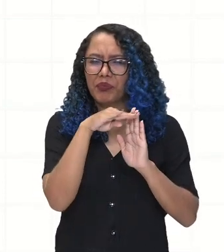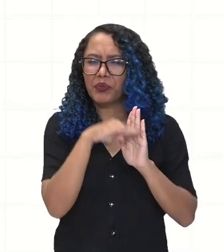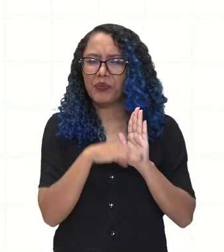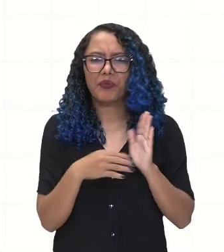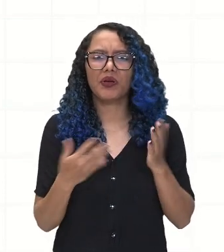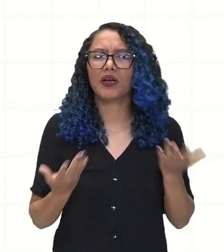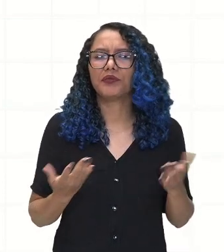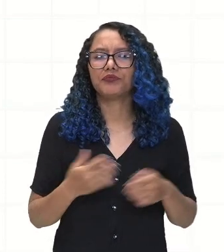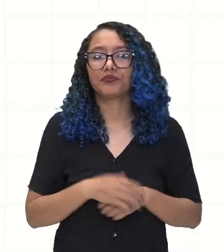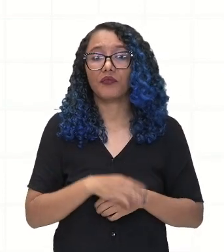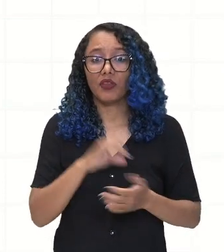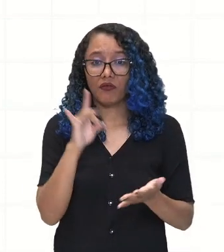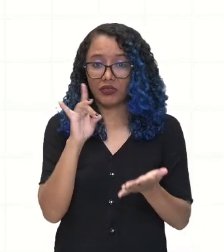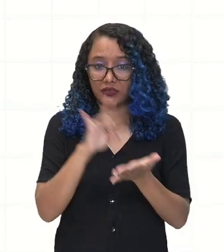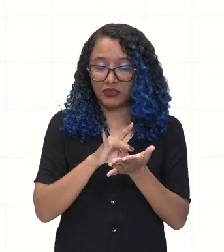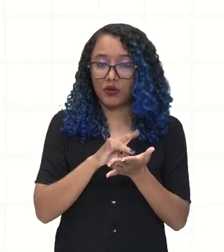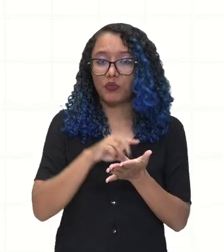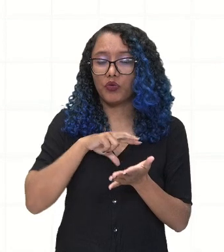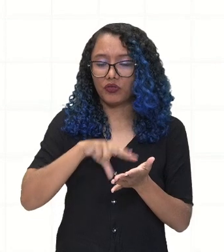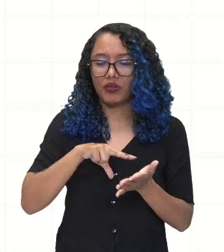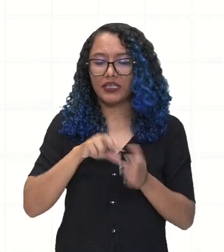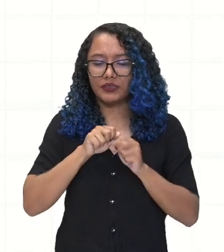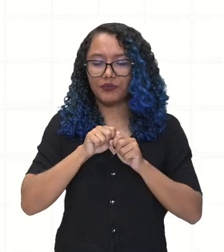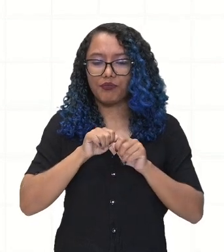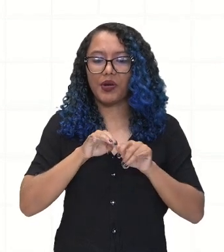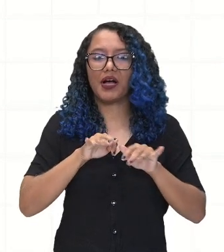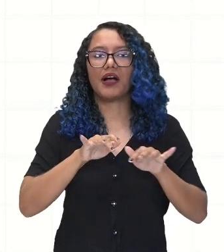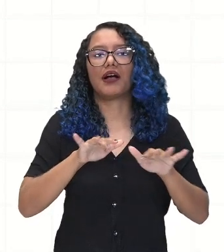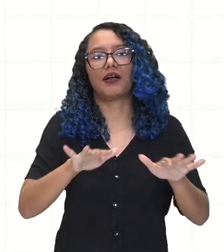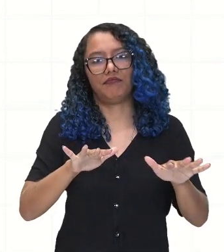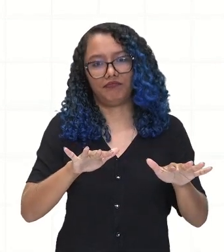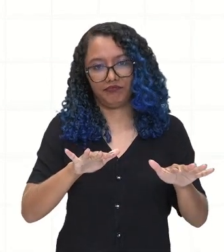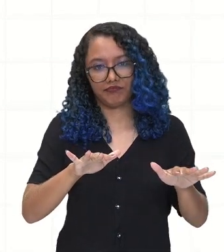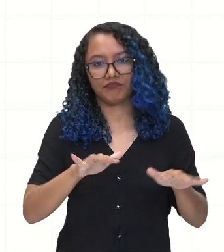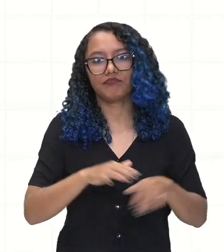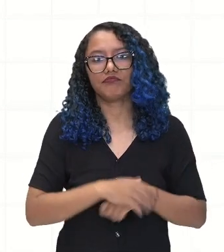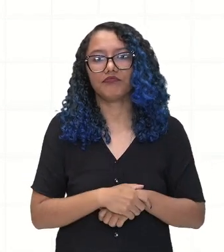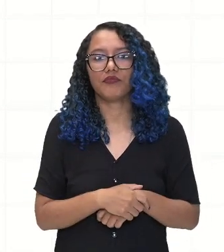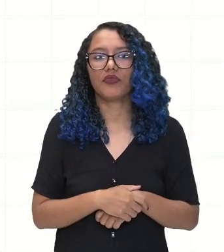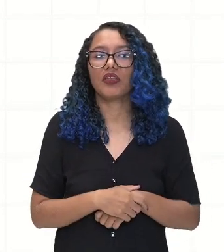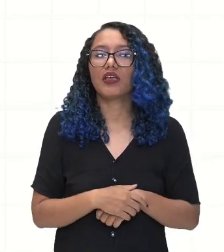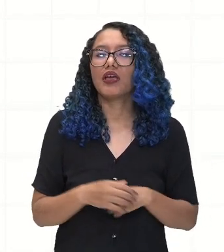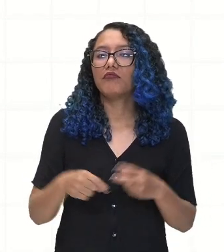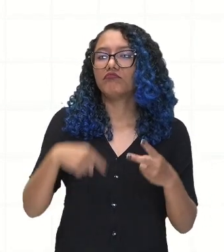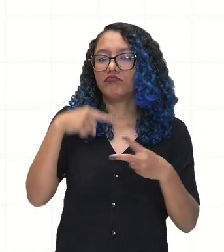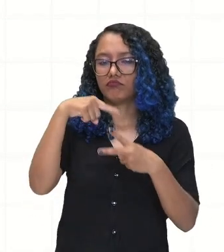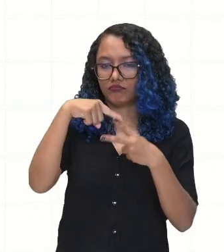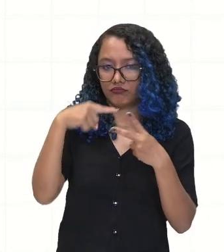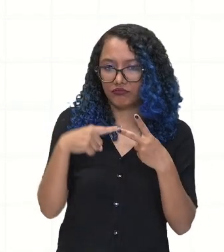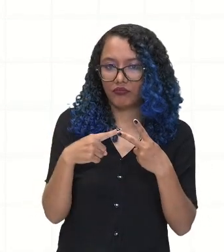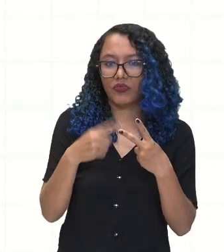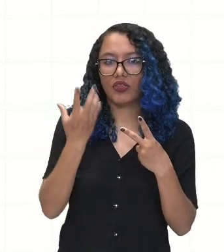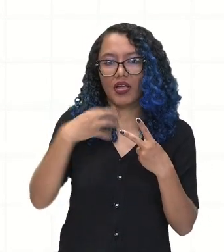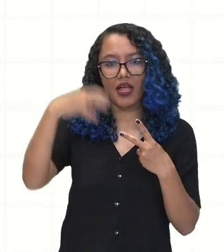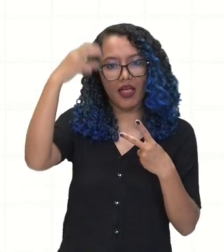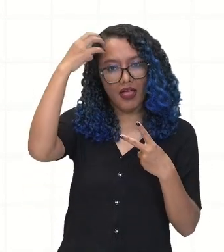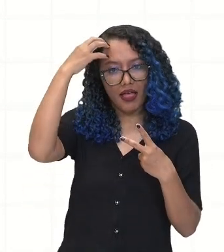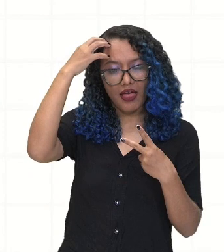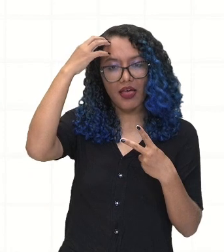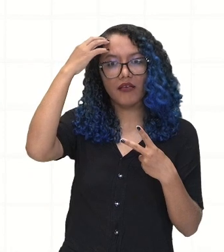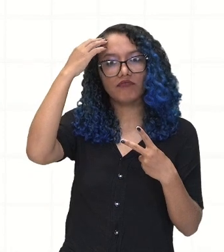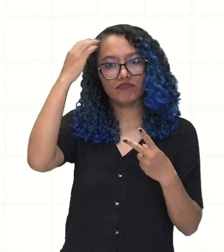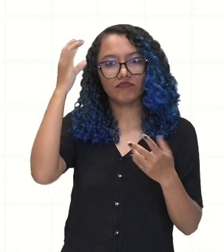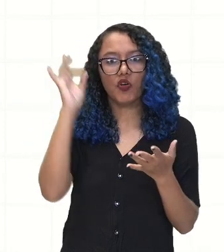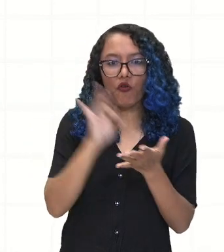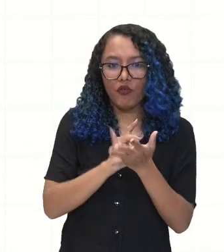da expansão territorial portuguesa foi firmado pelos monarcas Dom João V, de Portugal,